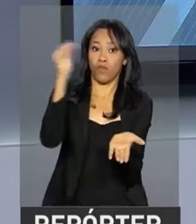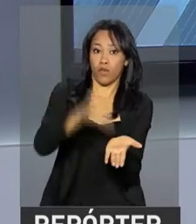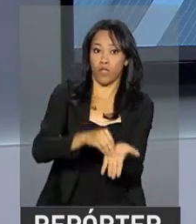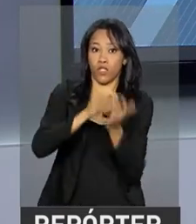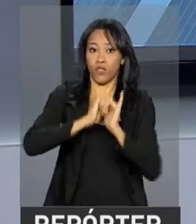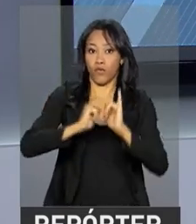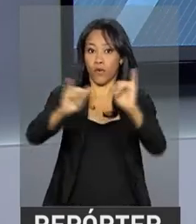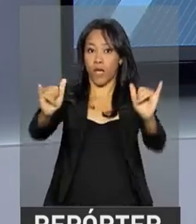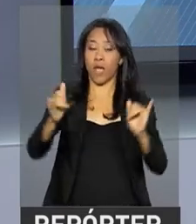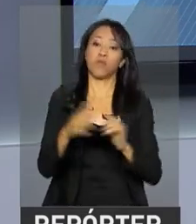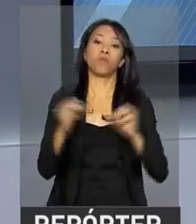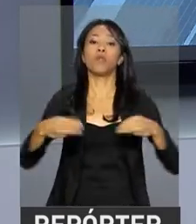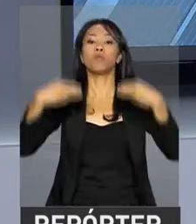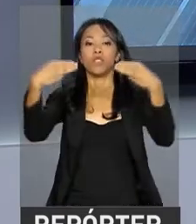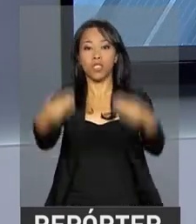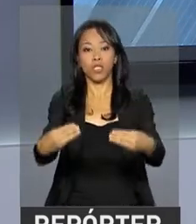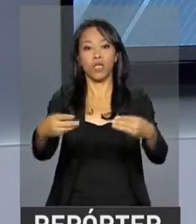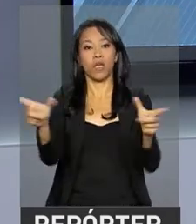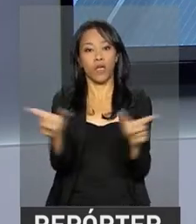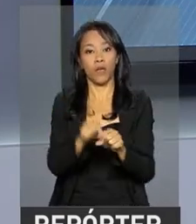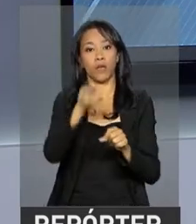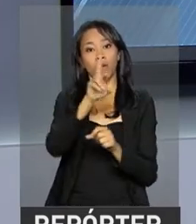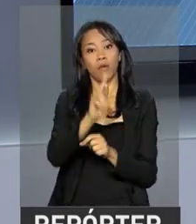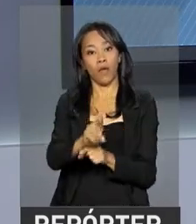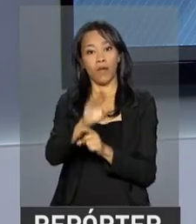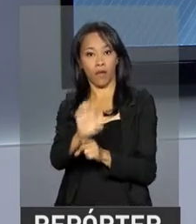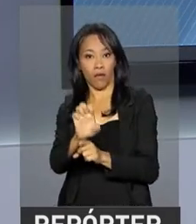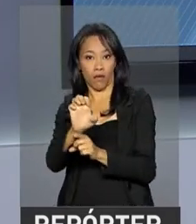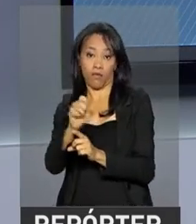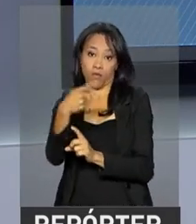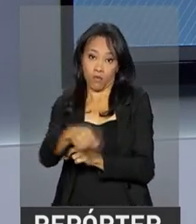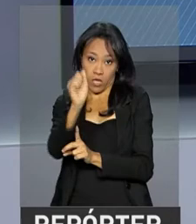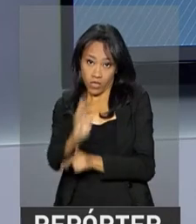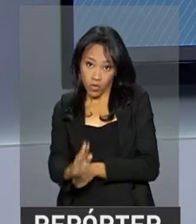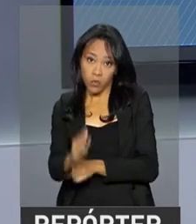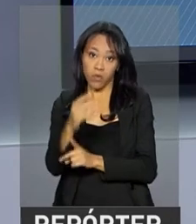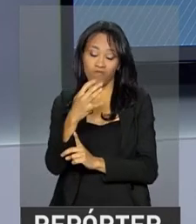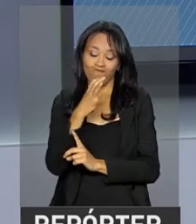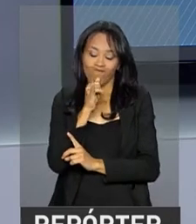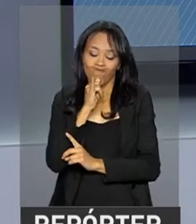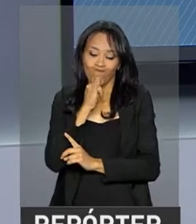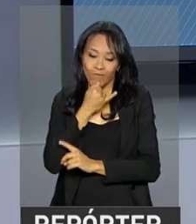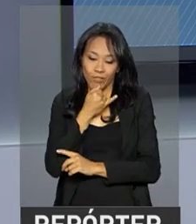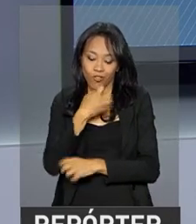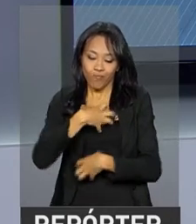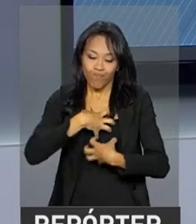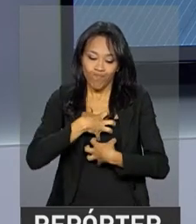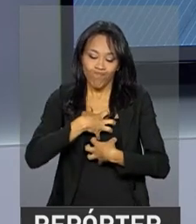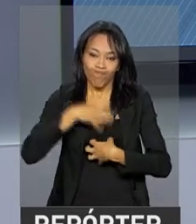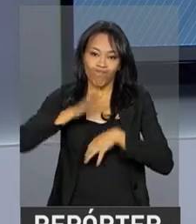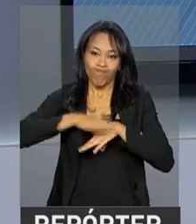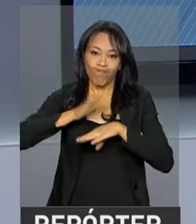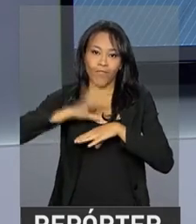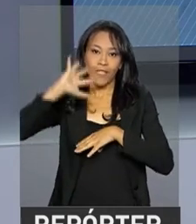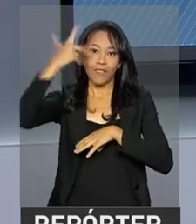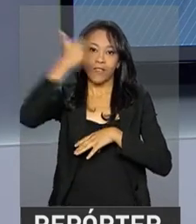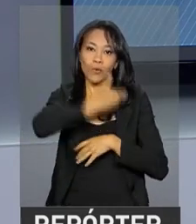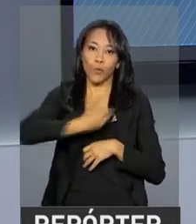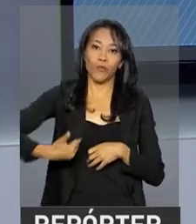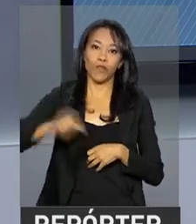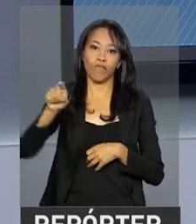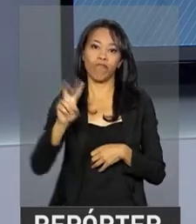pelo Ministério de Relações Exteriores, o Brasil lamenta profundamente a decisão do governo da Venezuela